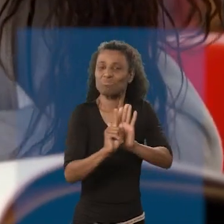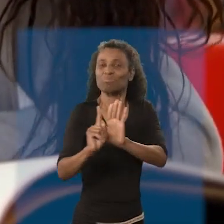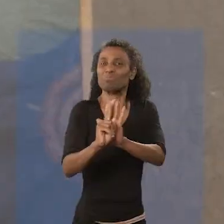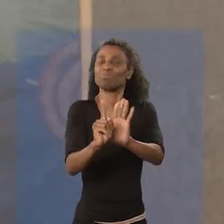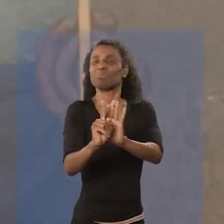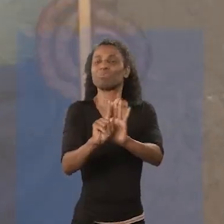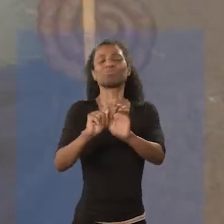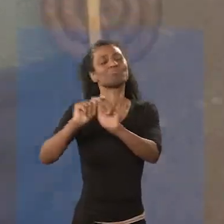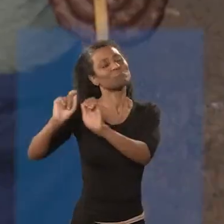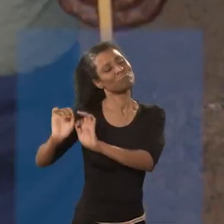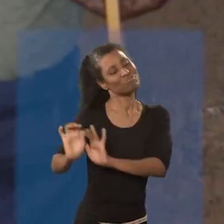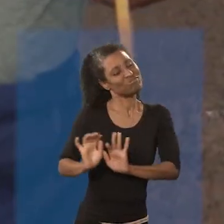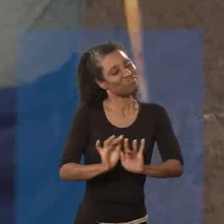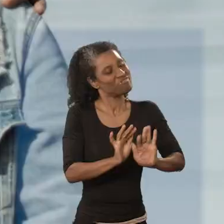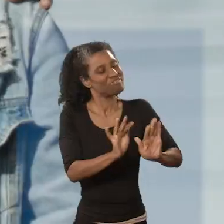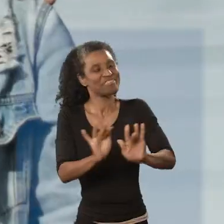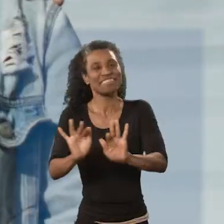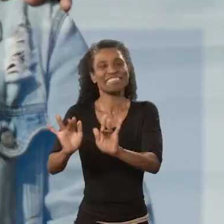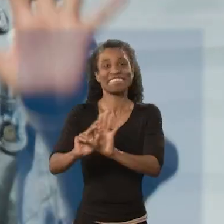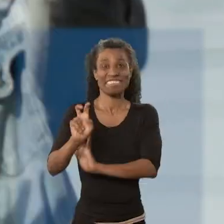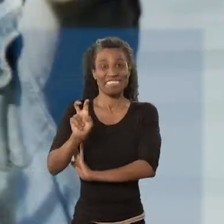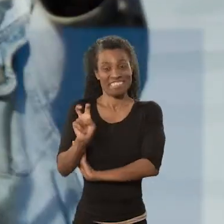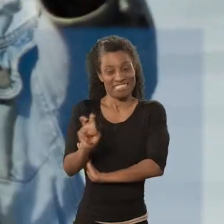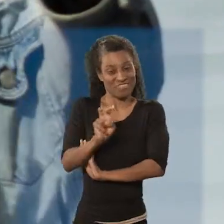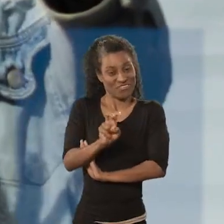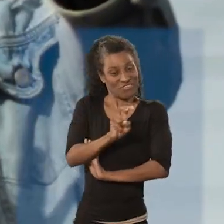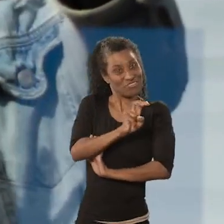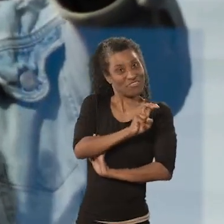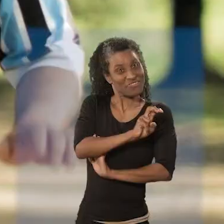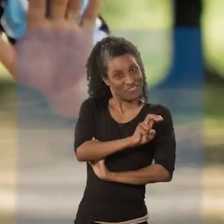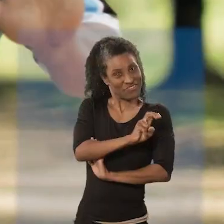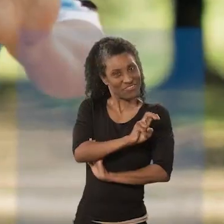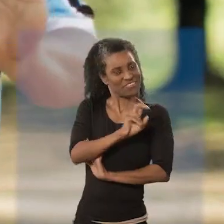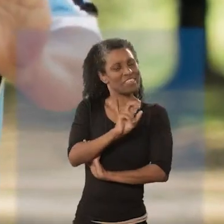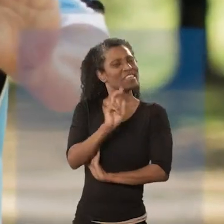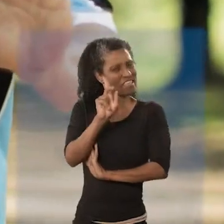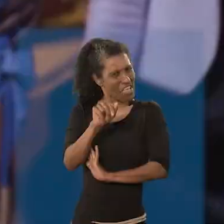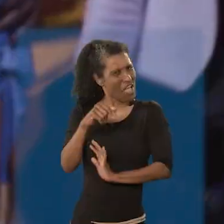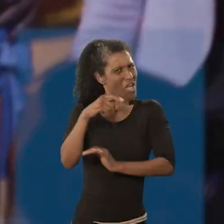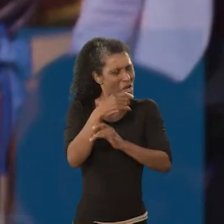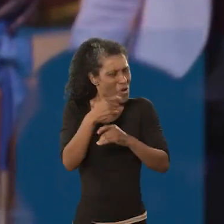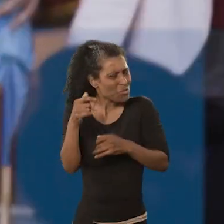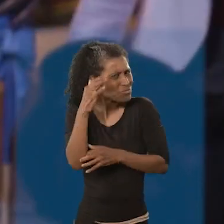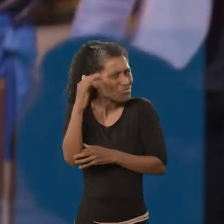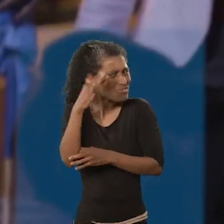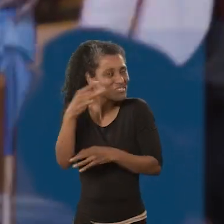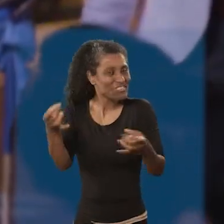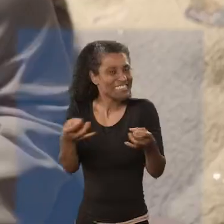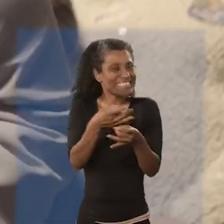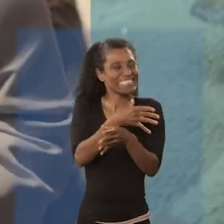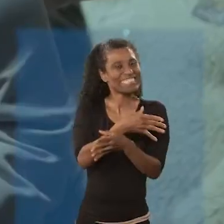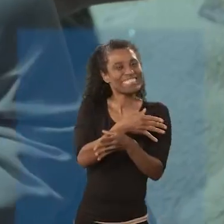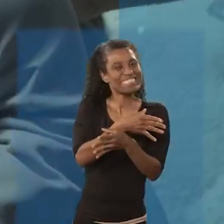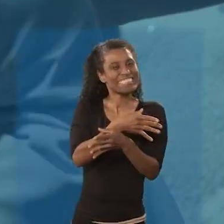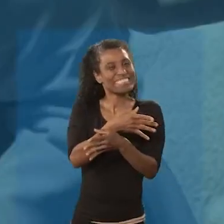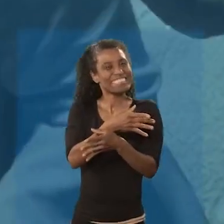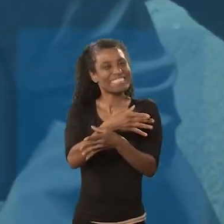nós e Ana lado a lado. É 555, é o sonho realizado.